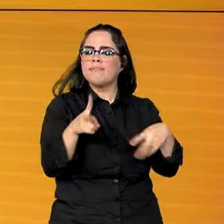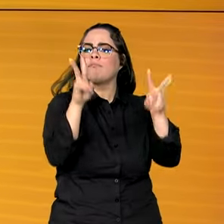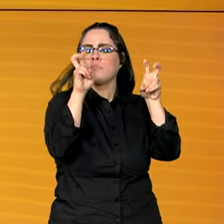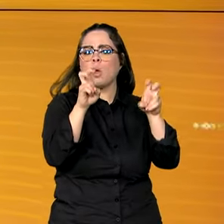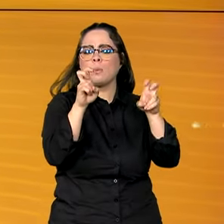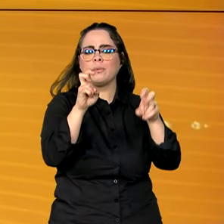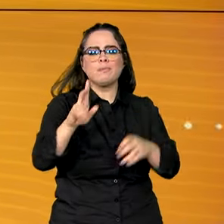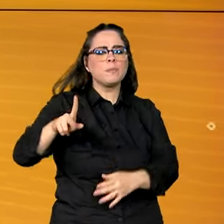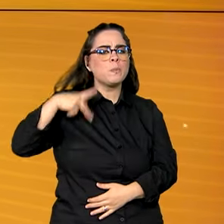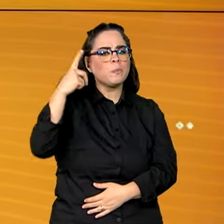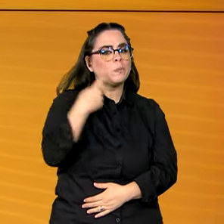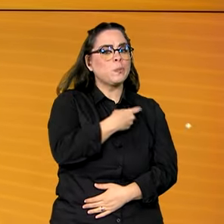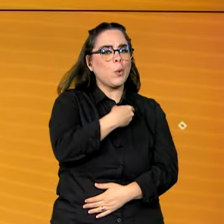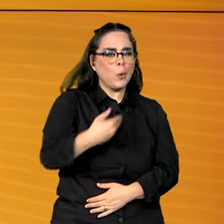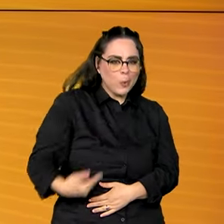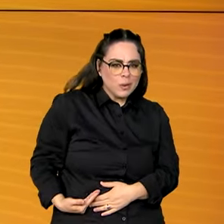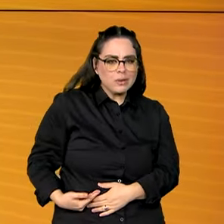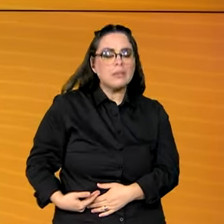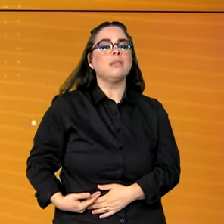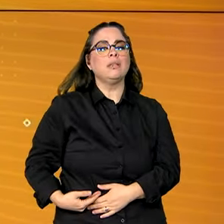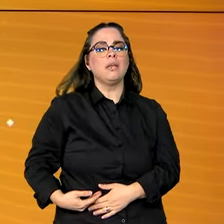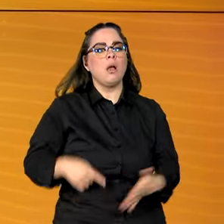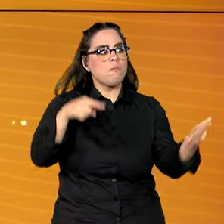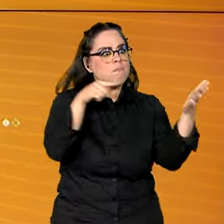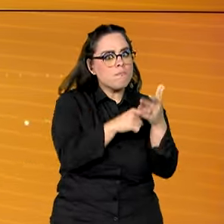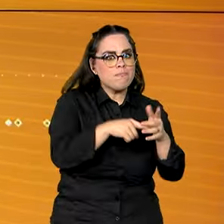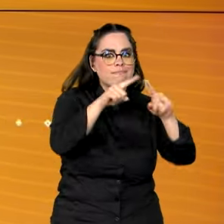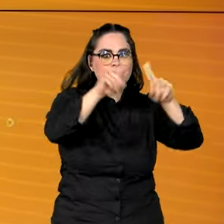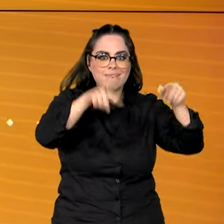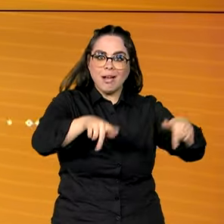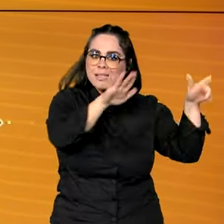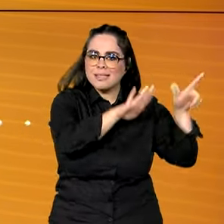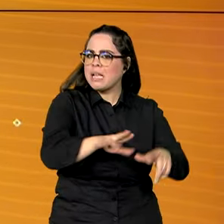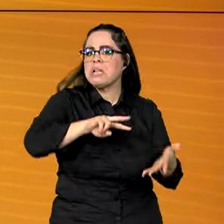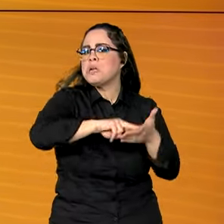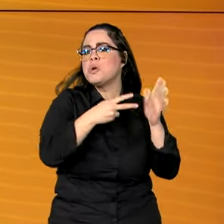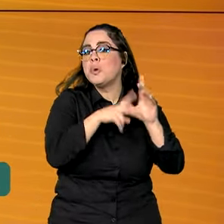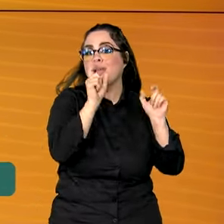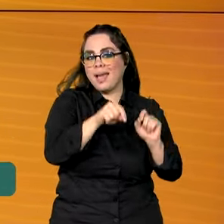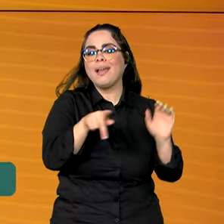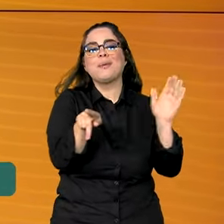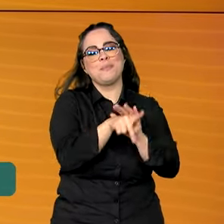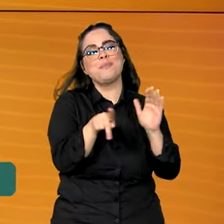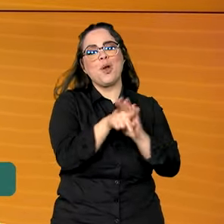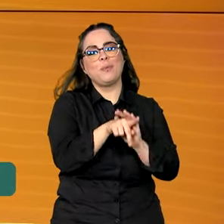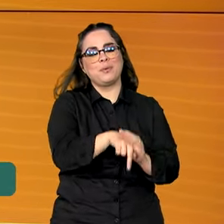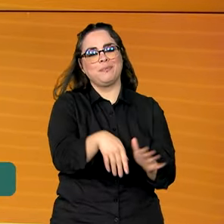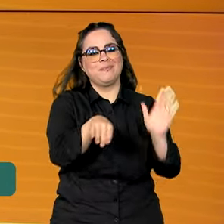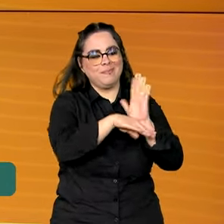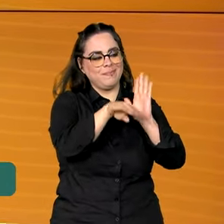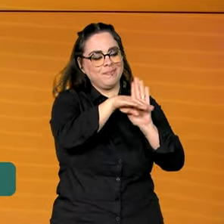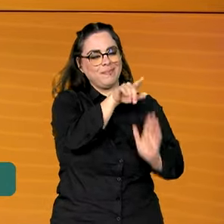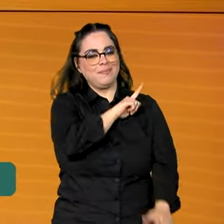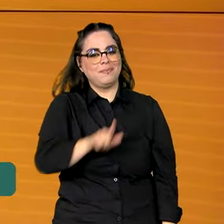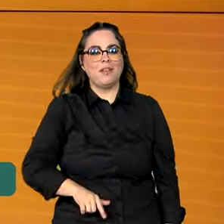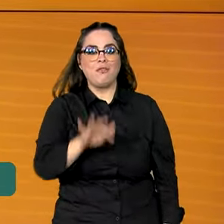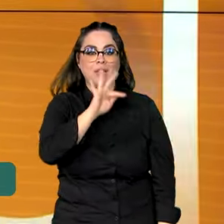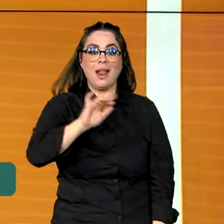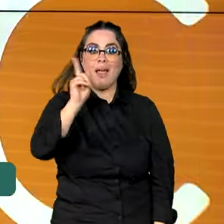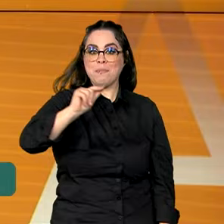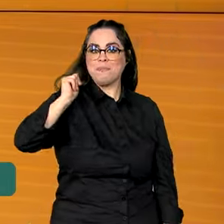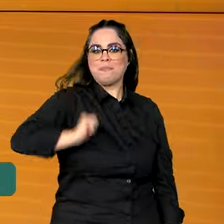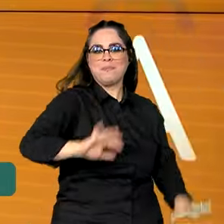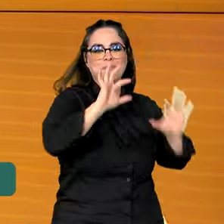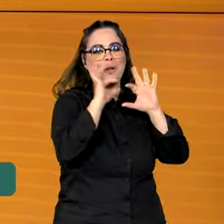falar em políticas públicas, o quadro exato desta semana é dedicado a um dos principais programas sociais do governo federal,